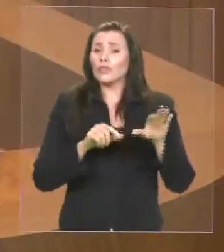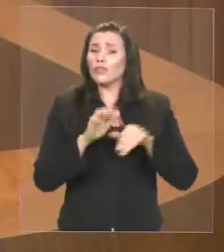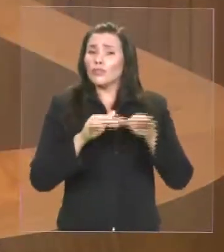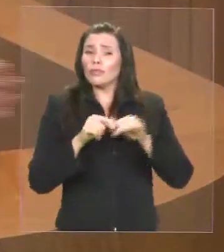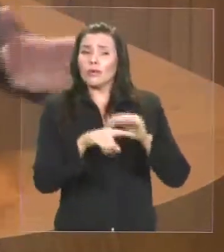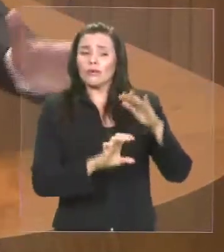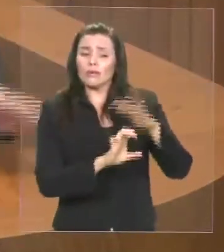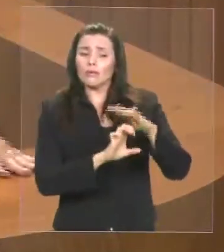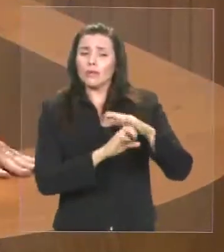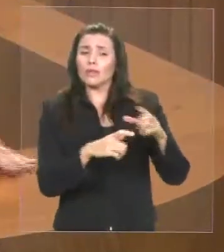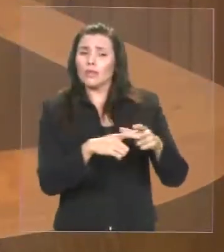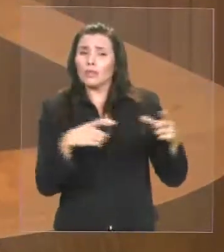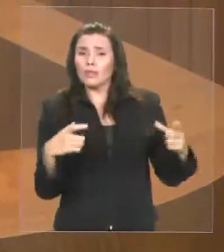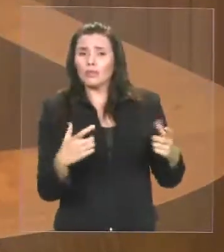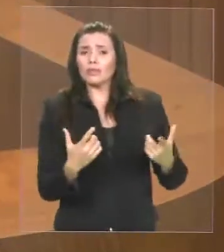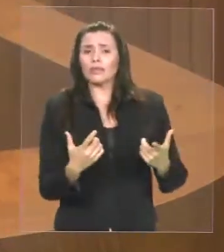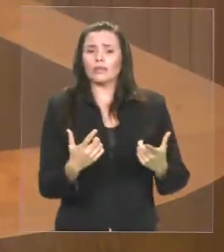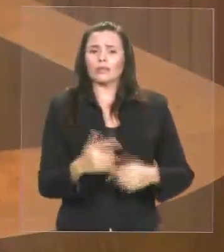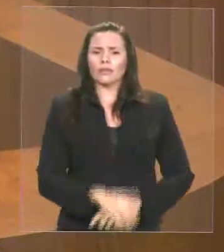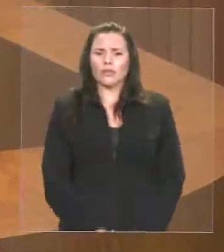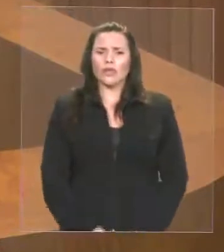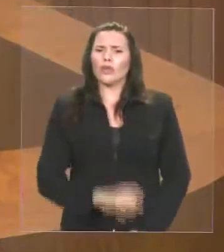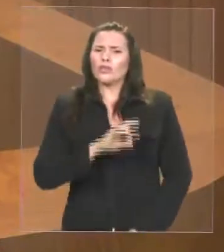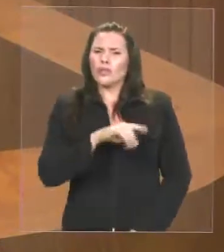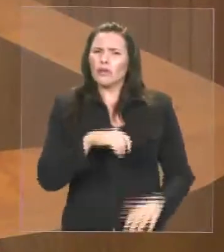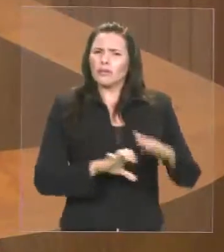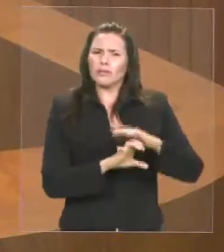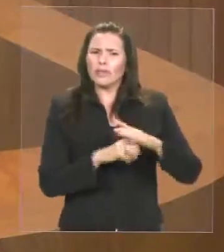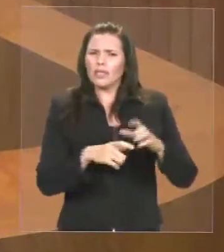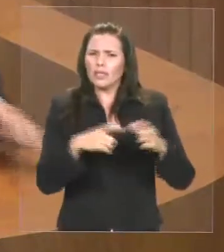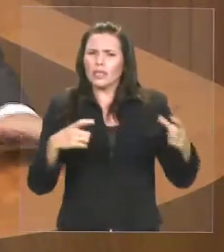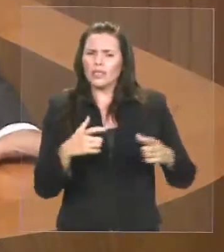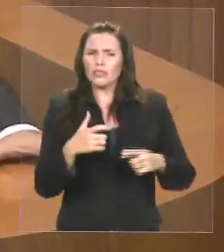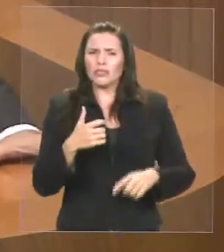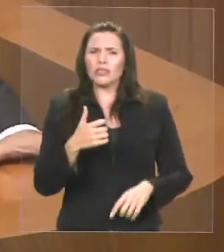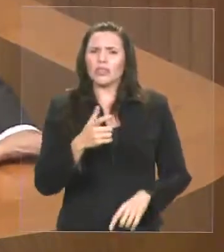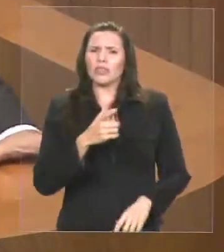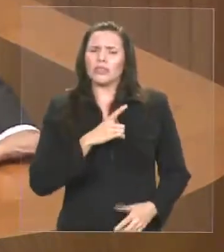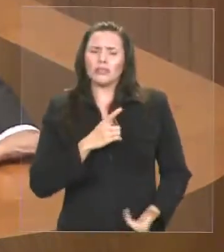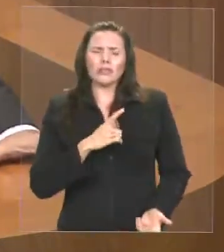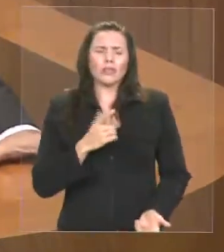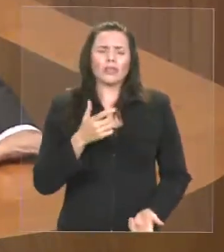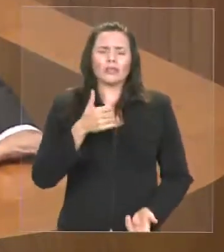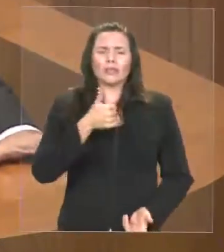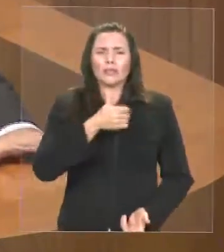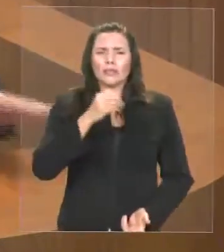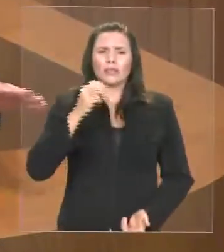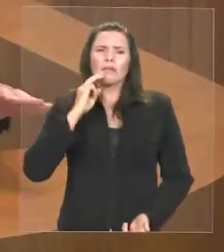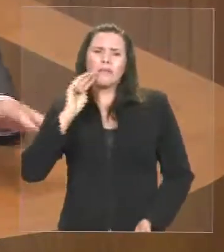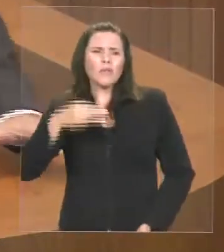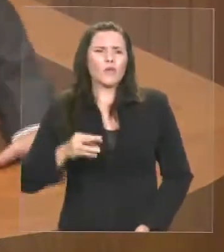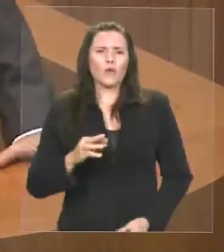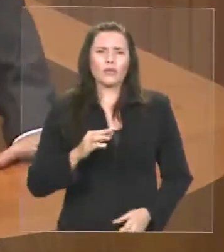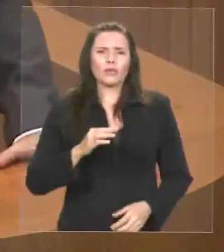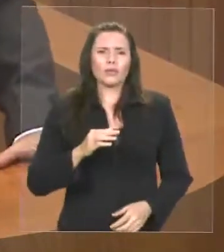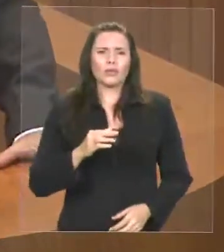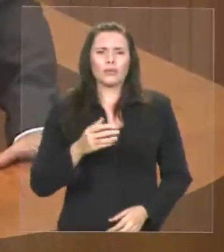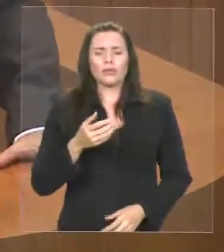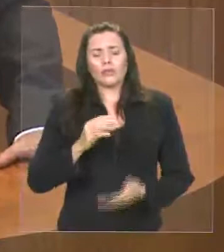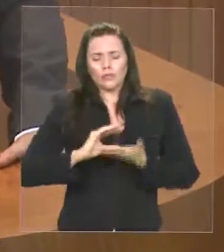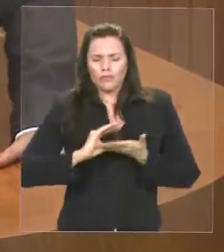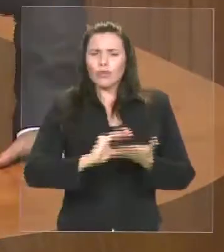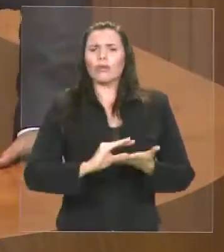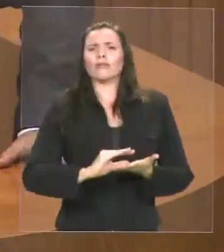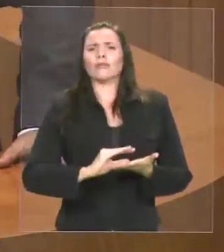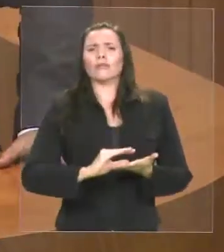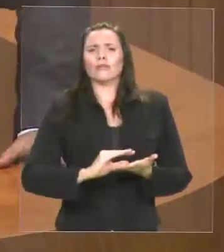que somente os empresários com mais de 100 milhões de capital possam ser favorecidos com essa lei. Então, eu chamo aqui os